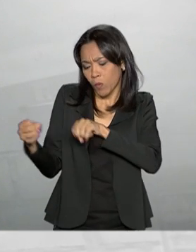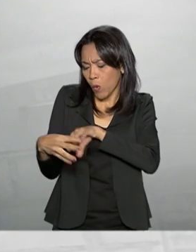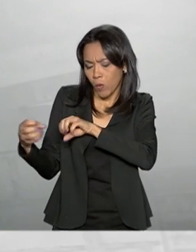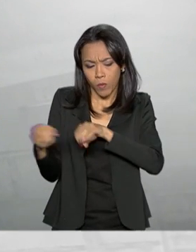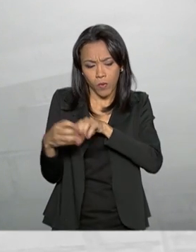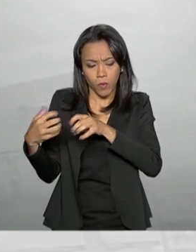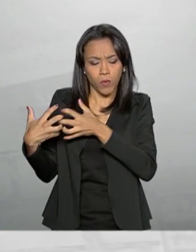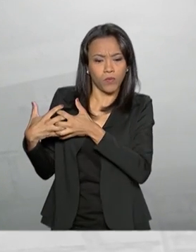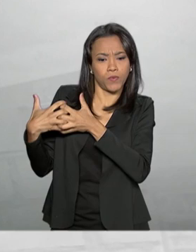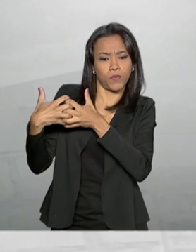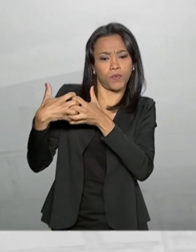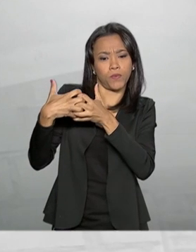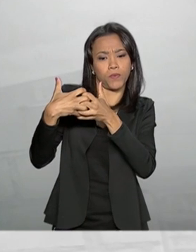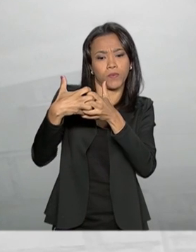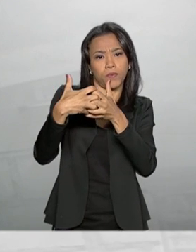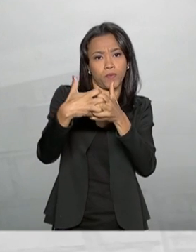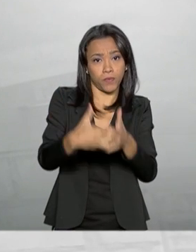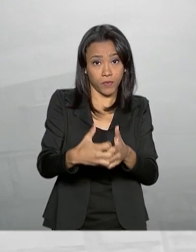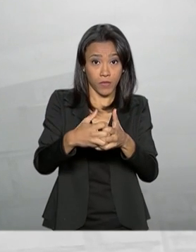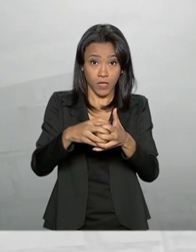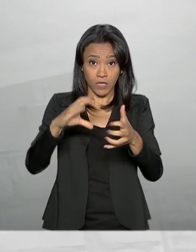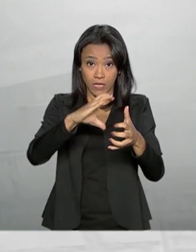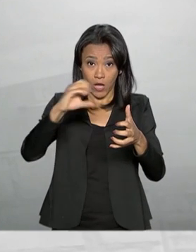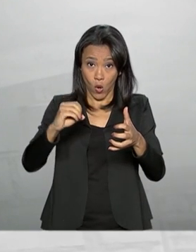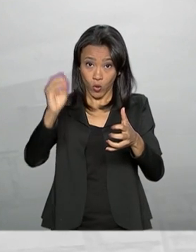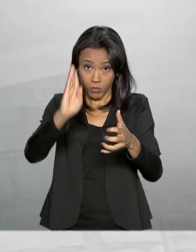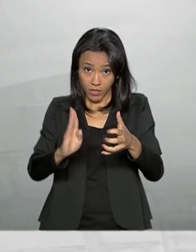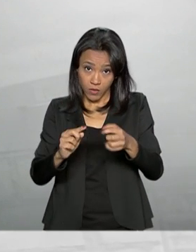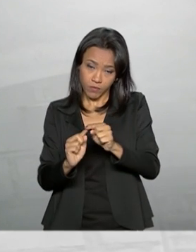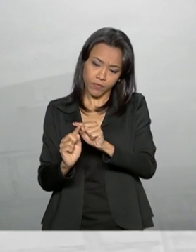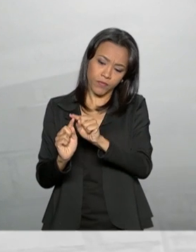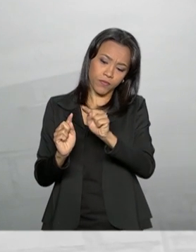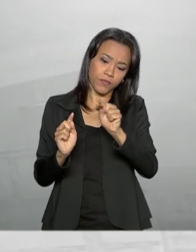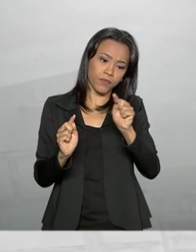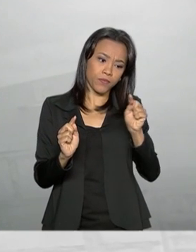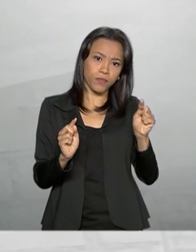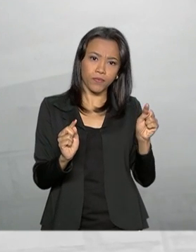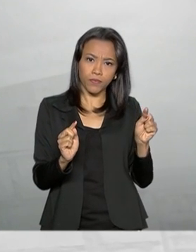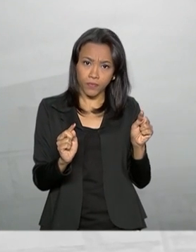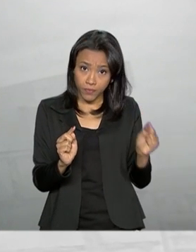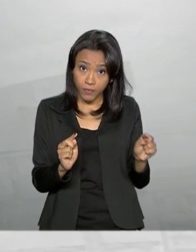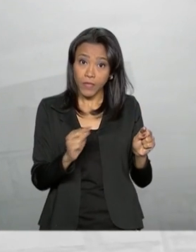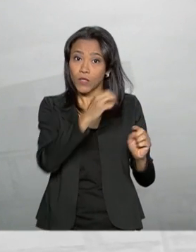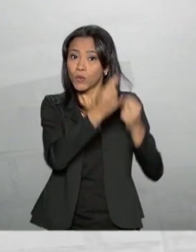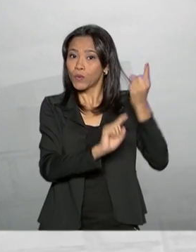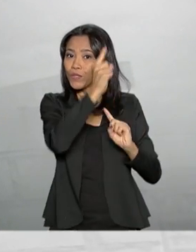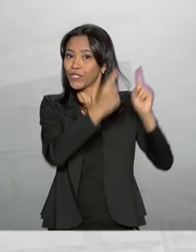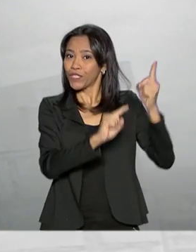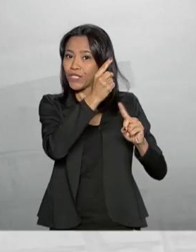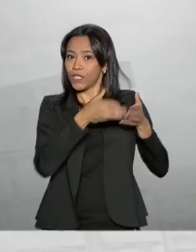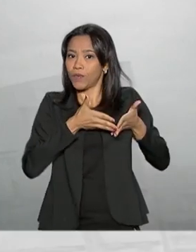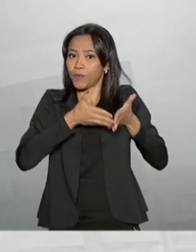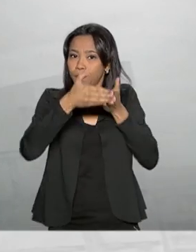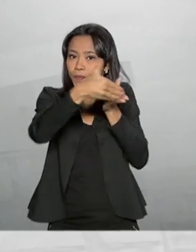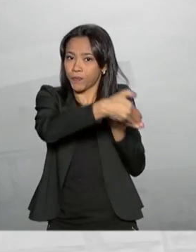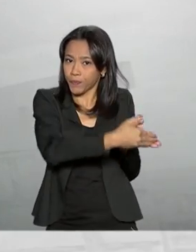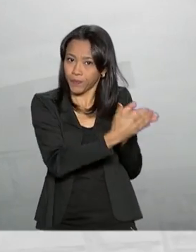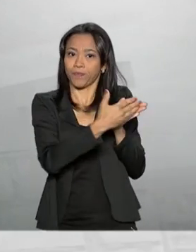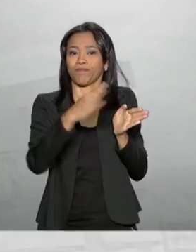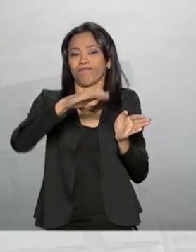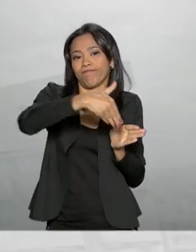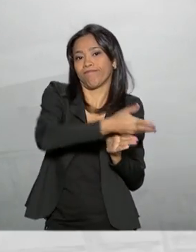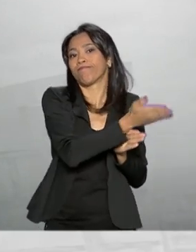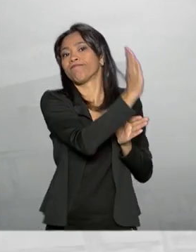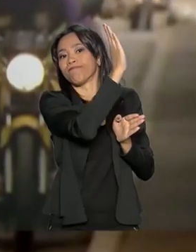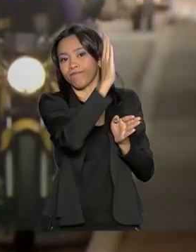oceânico, que vai ligar o centro-oeste do Brasil e o Paraguai aos portos do norte do Chile, criando uma saída do Brasil para o